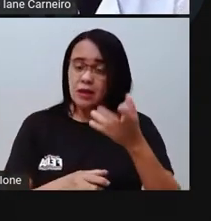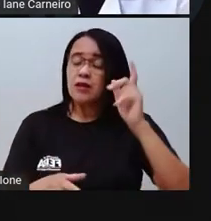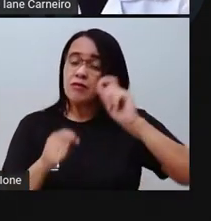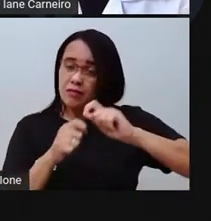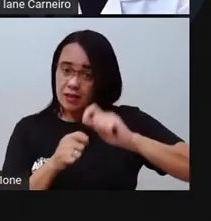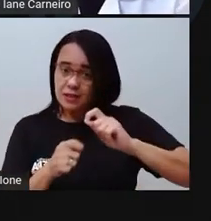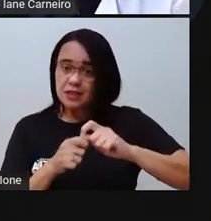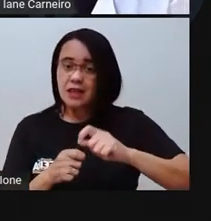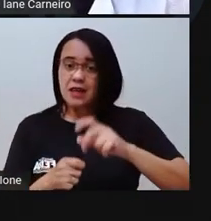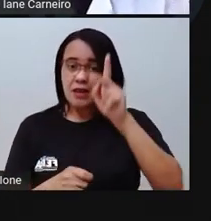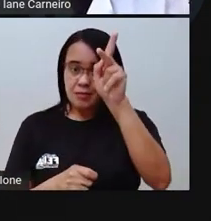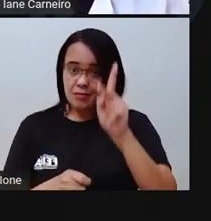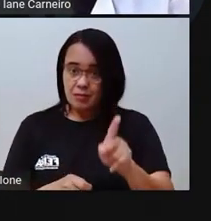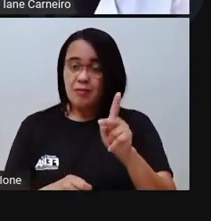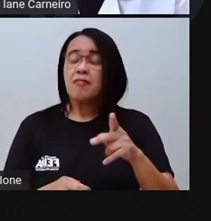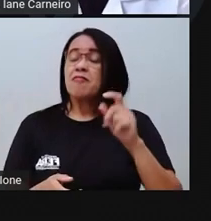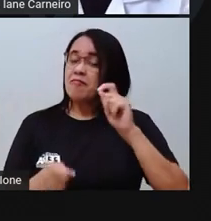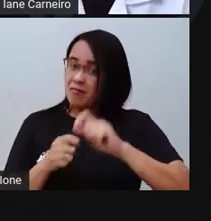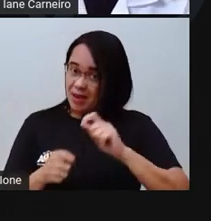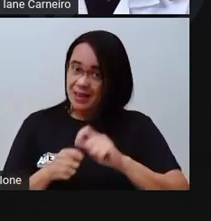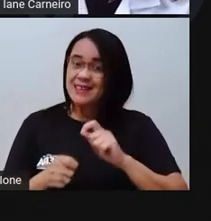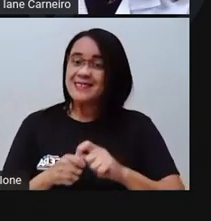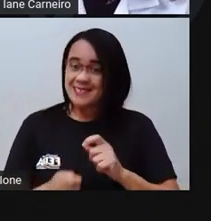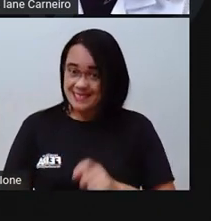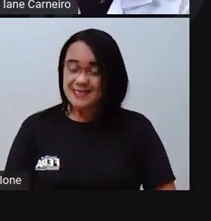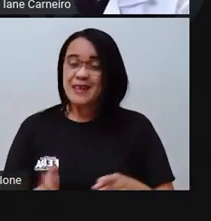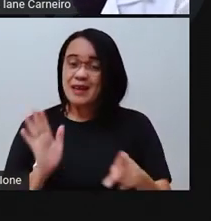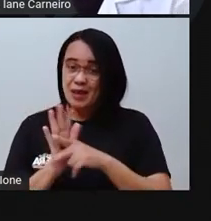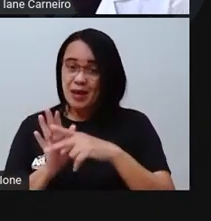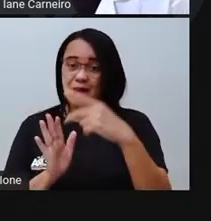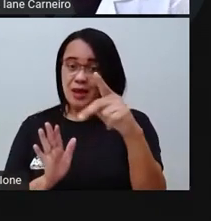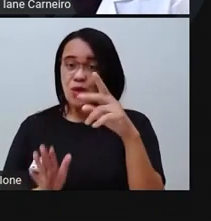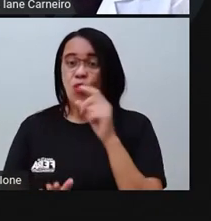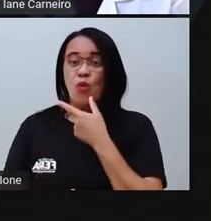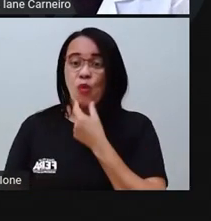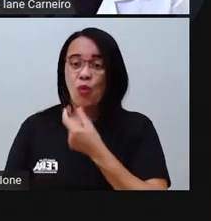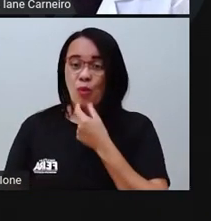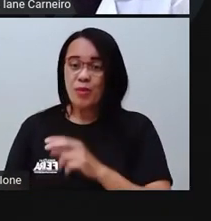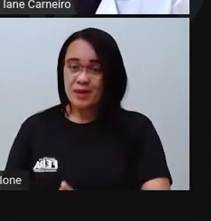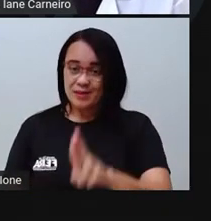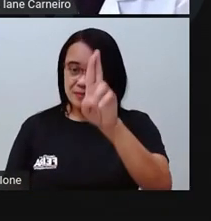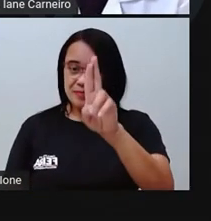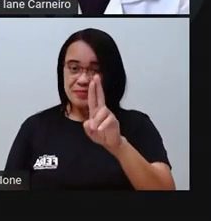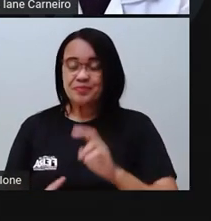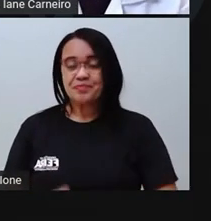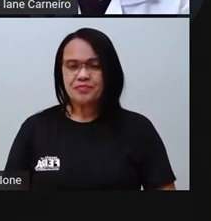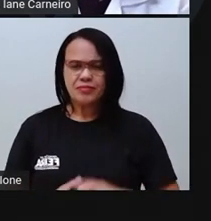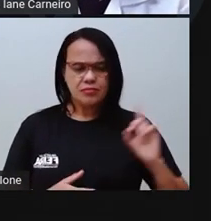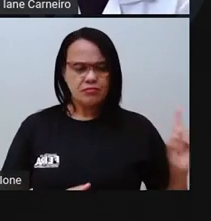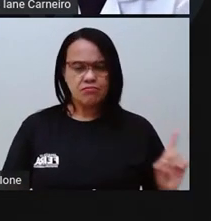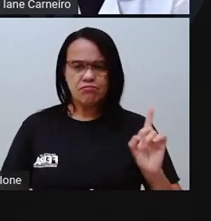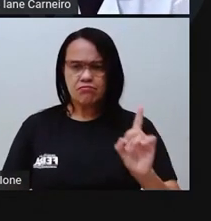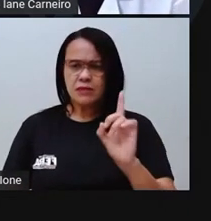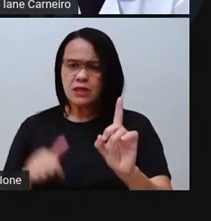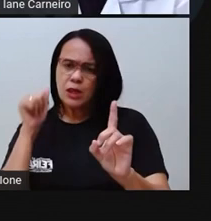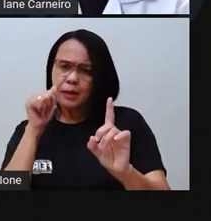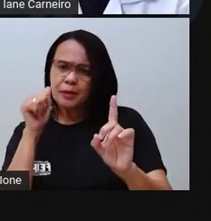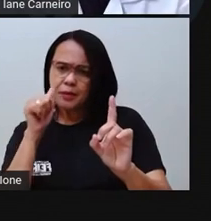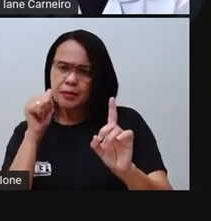garotinha entrou na oficina do artesão, depois de olhar